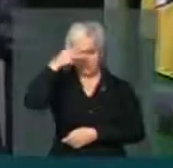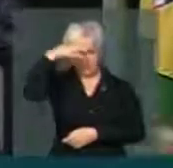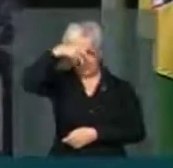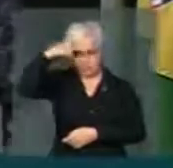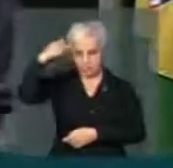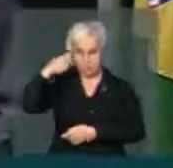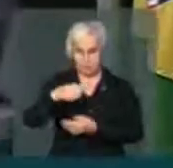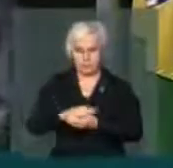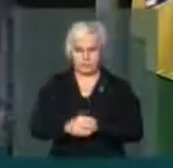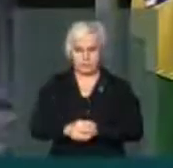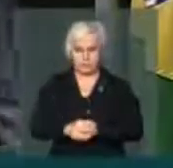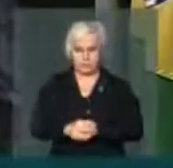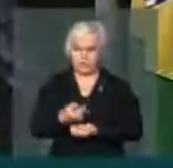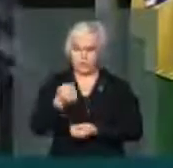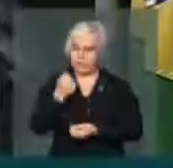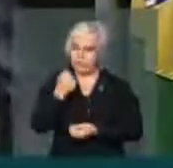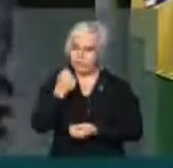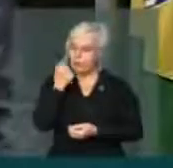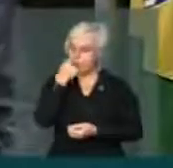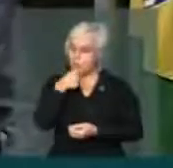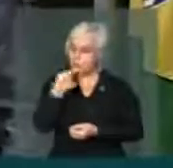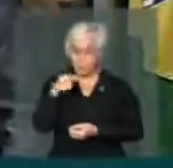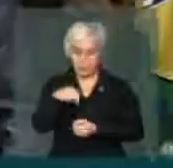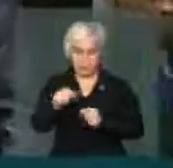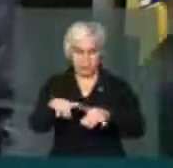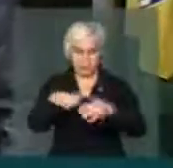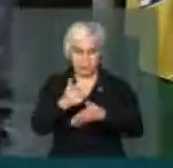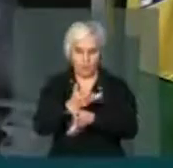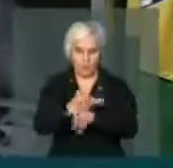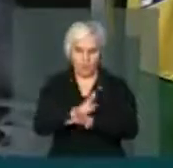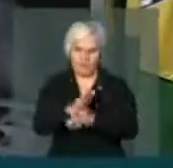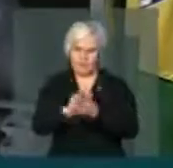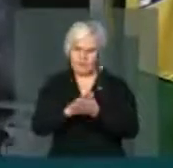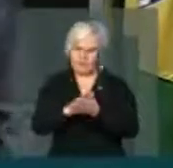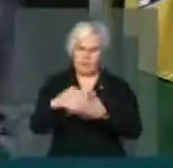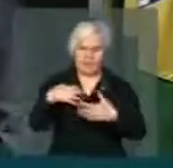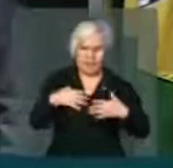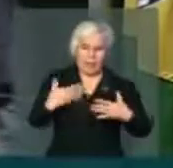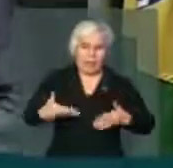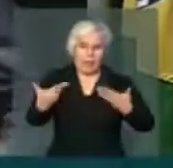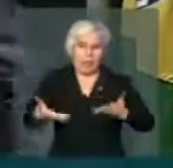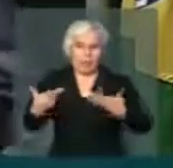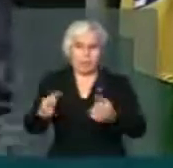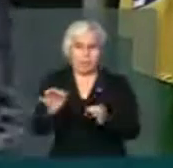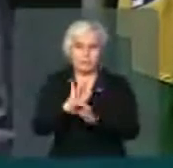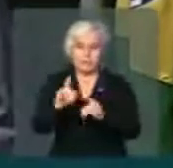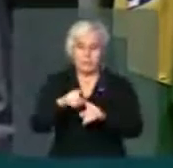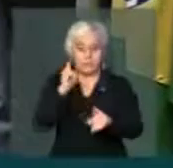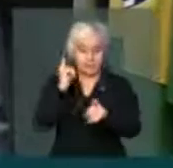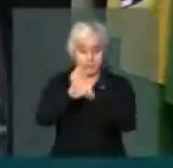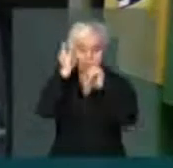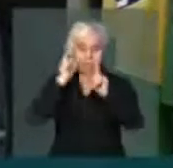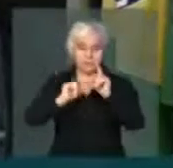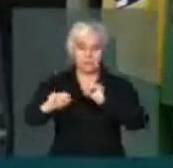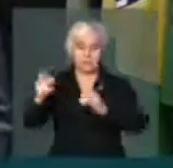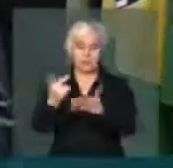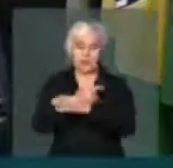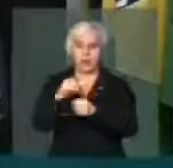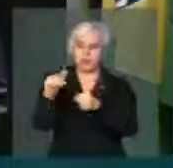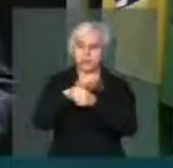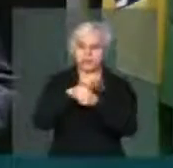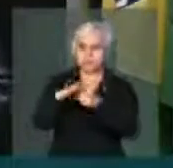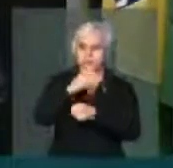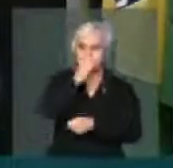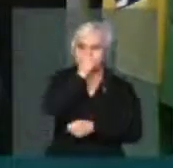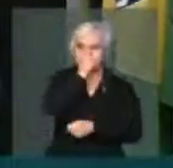Como há poucas horas, esse plenário vazio, sem muita motivação, de repente, lotado.